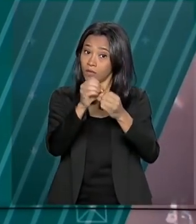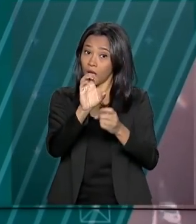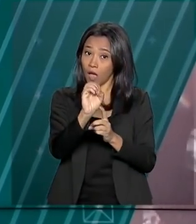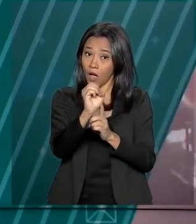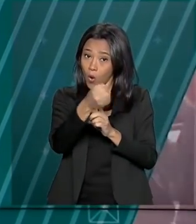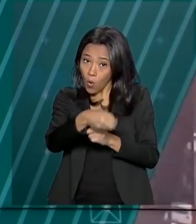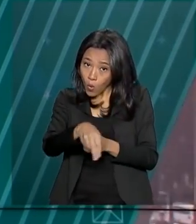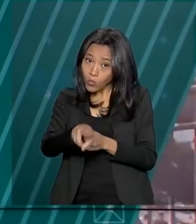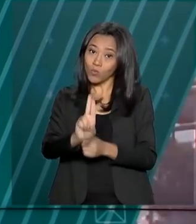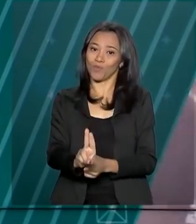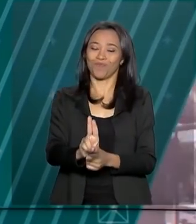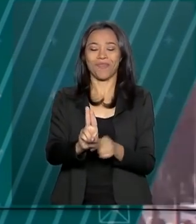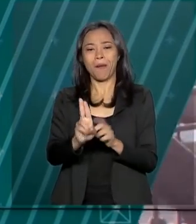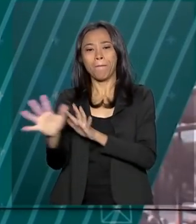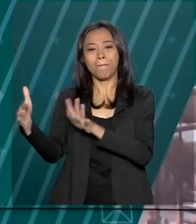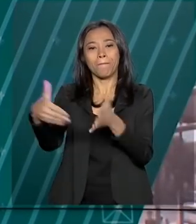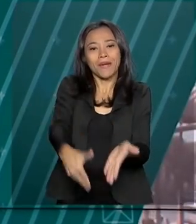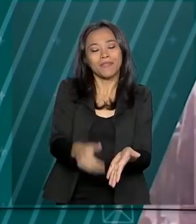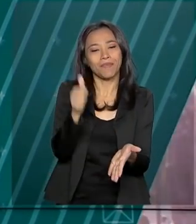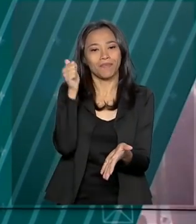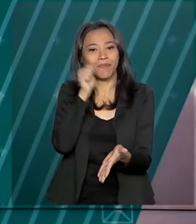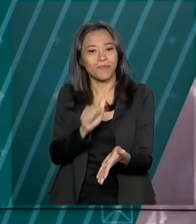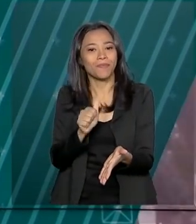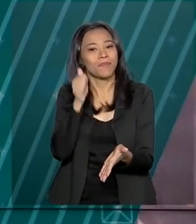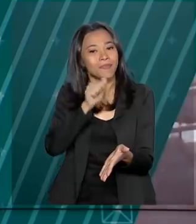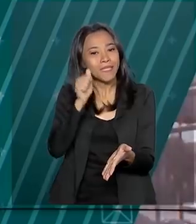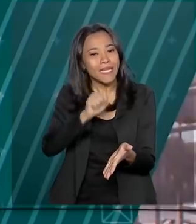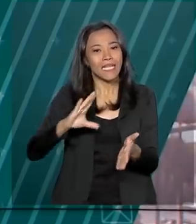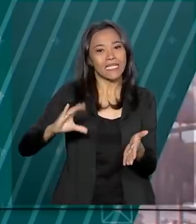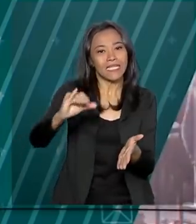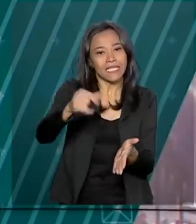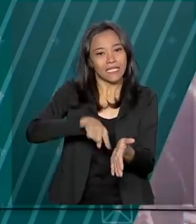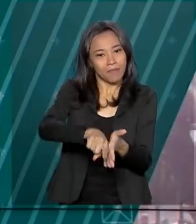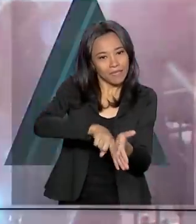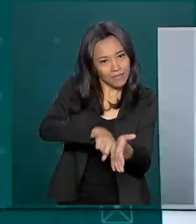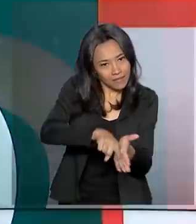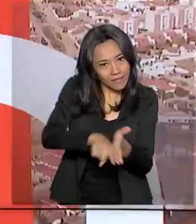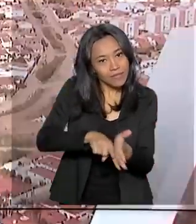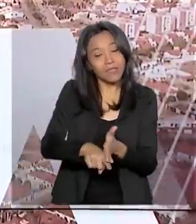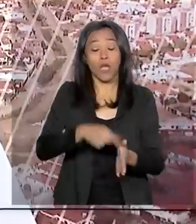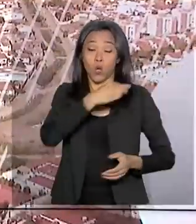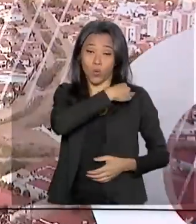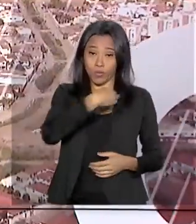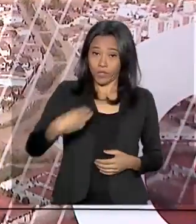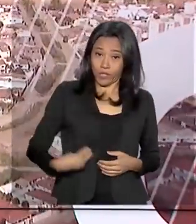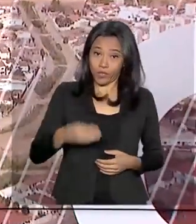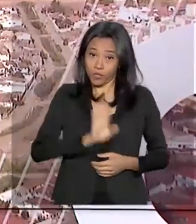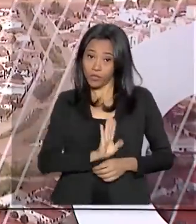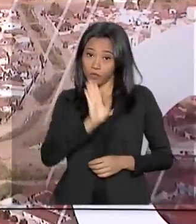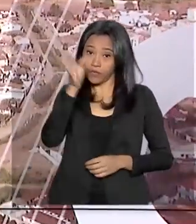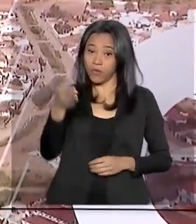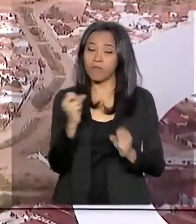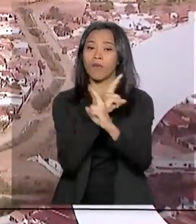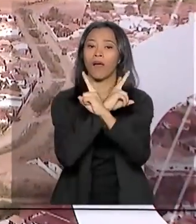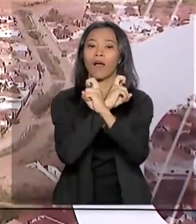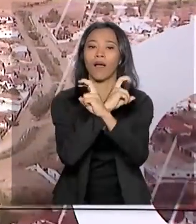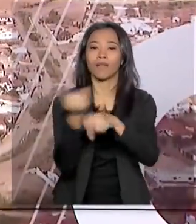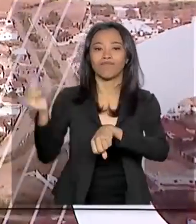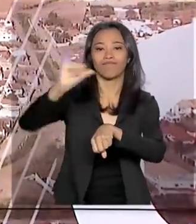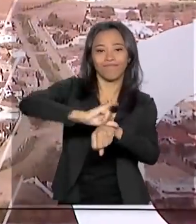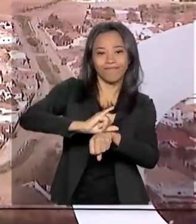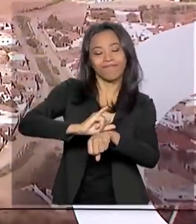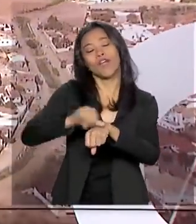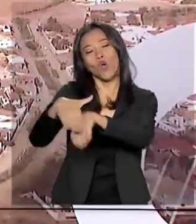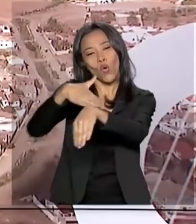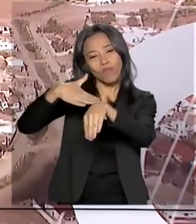da mulher na ciência e no setor aeroespacial. O ministro Marcos Pontes, que está em visita oficial à Viena, na Áustria, conversou sobre a